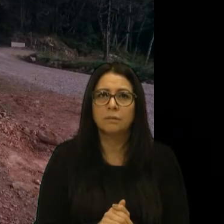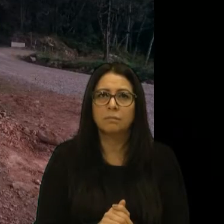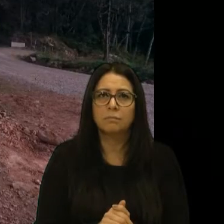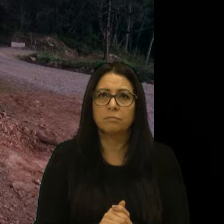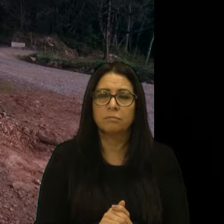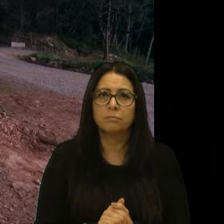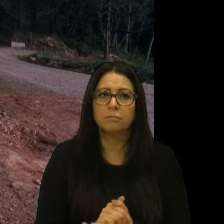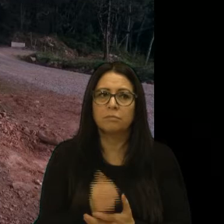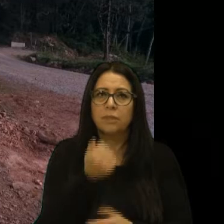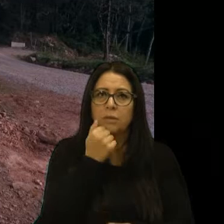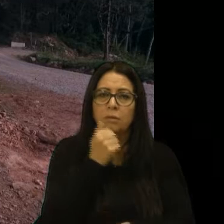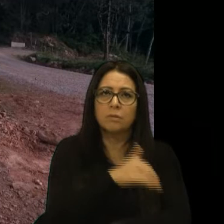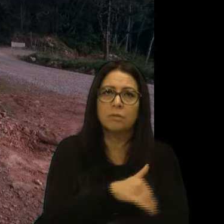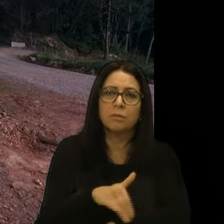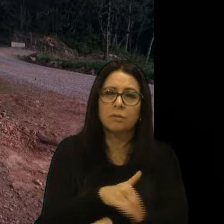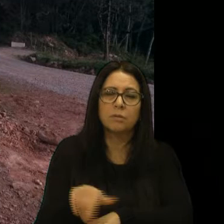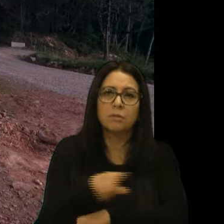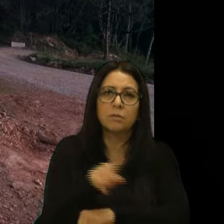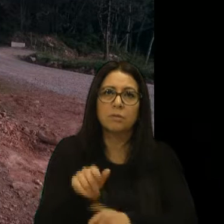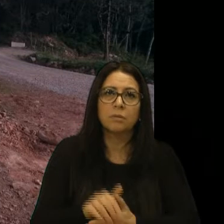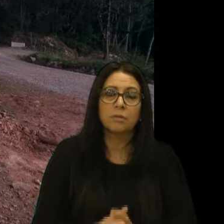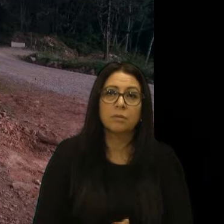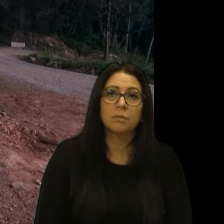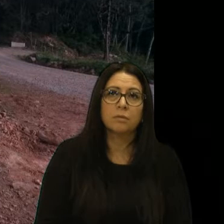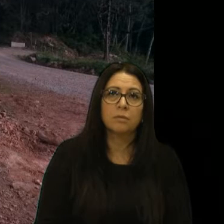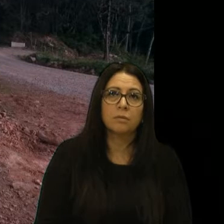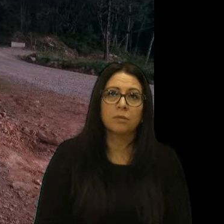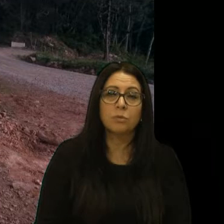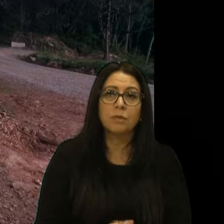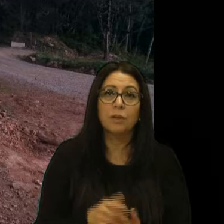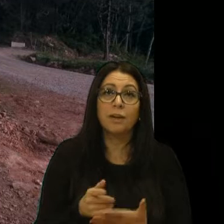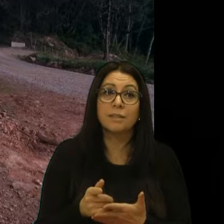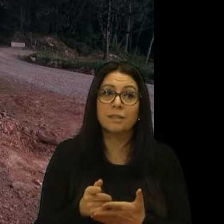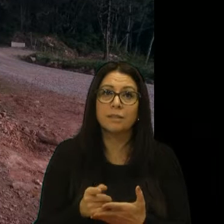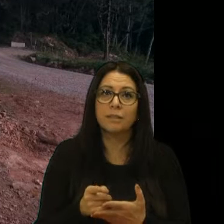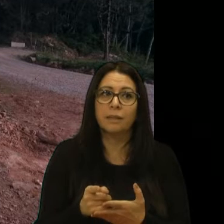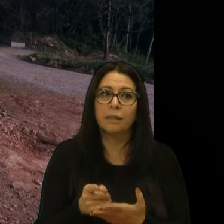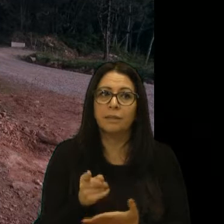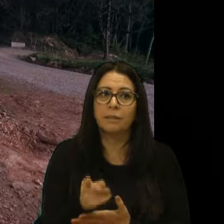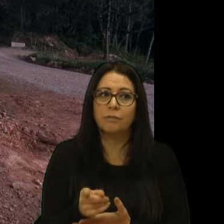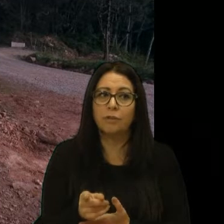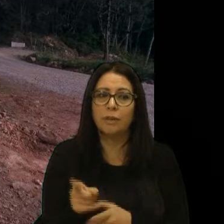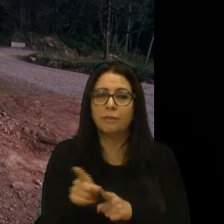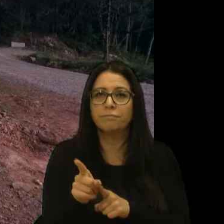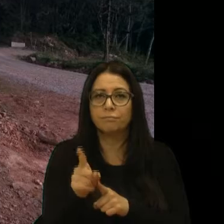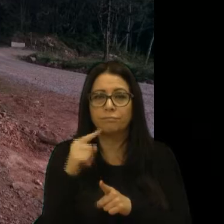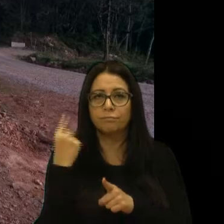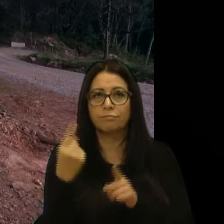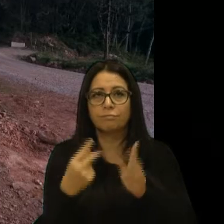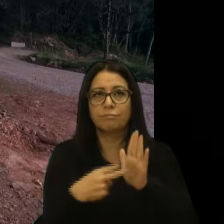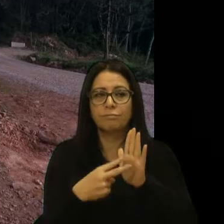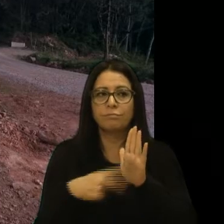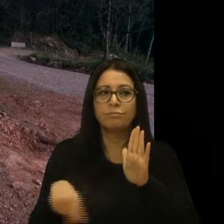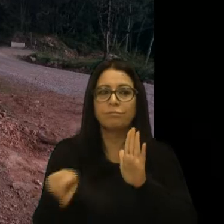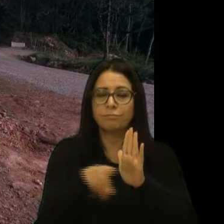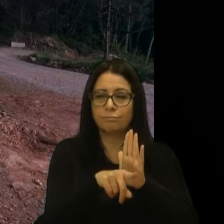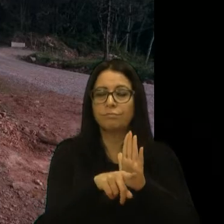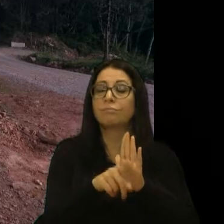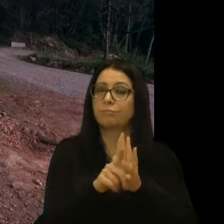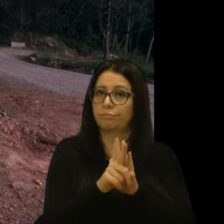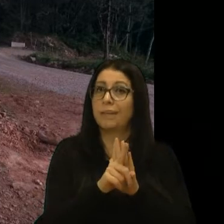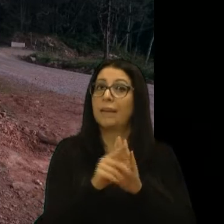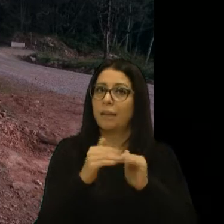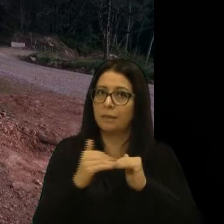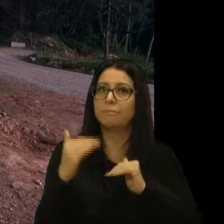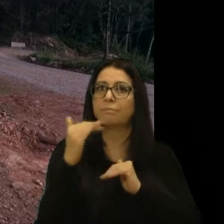cascalho, se um encontro com um carro, passar ali, frear um pouquinho, já cai, dentro de um poço de água, inclusive, e é uma altura